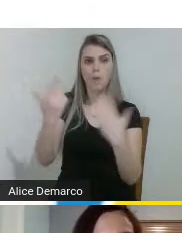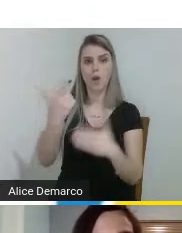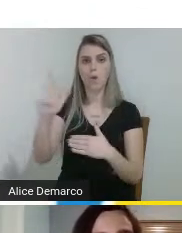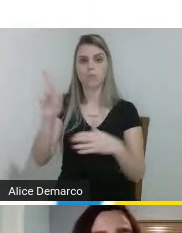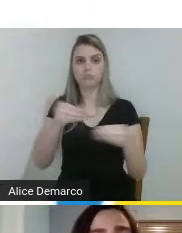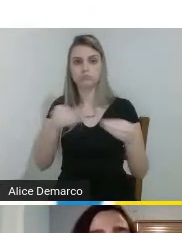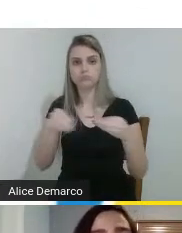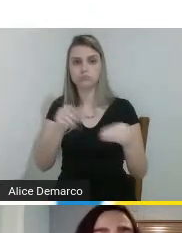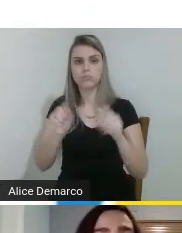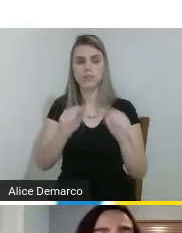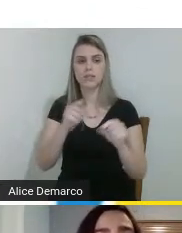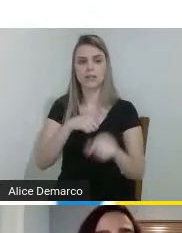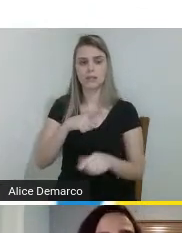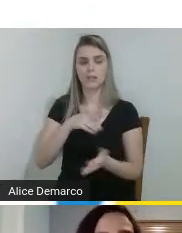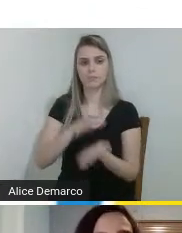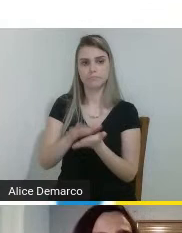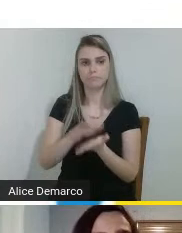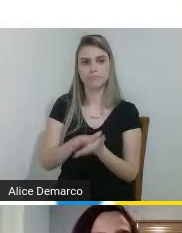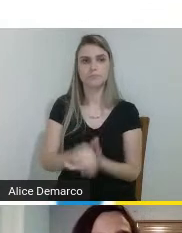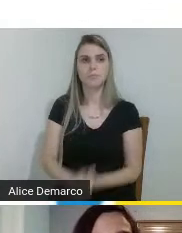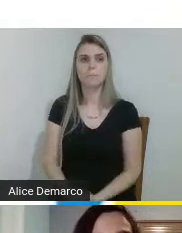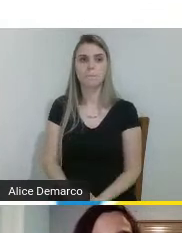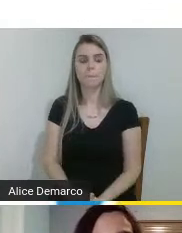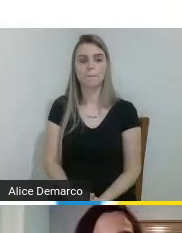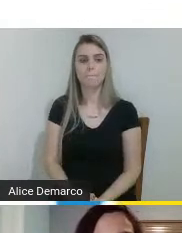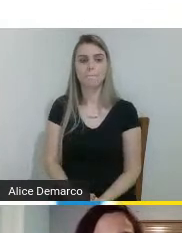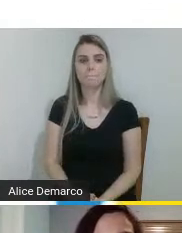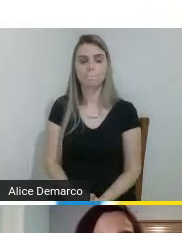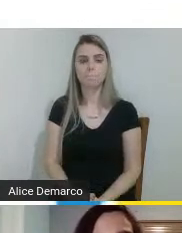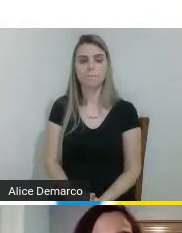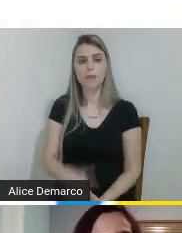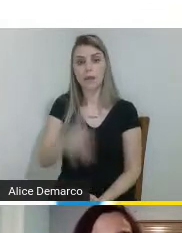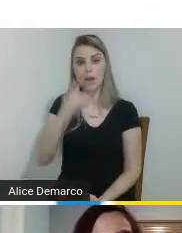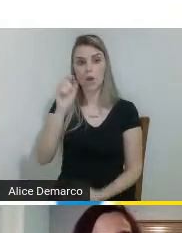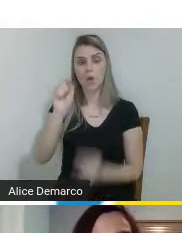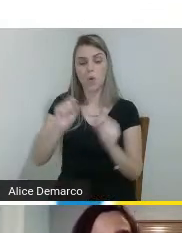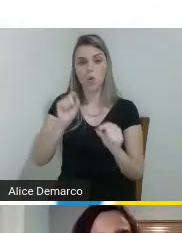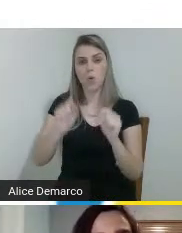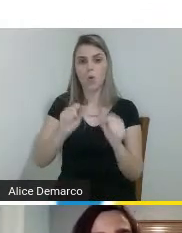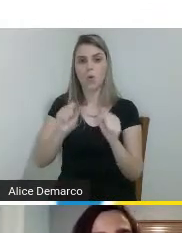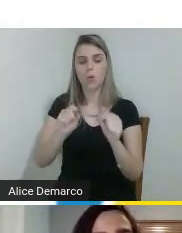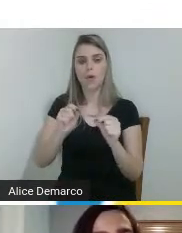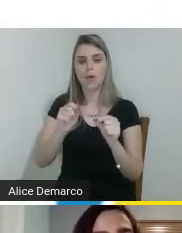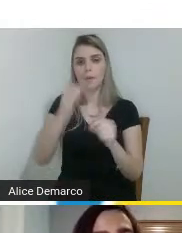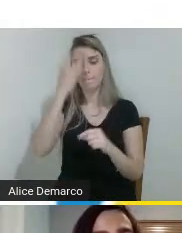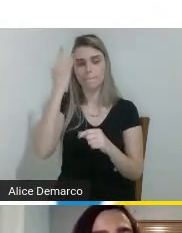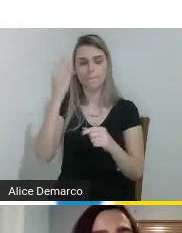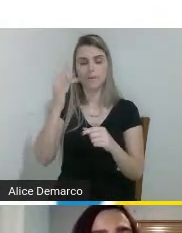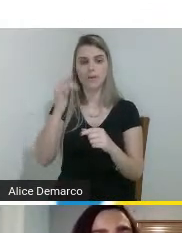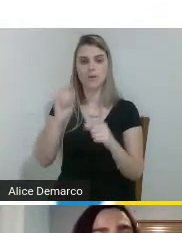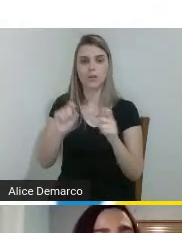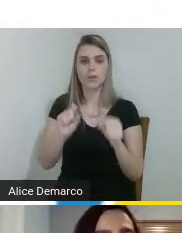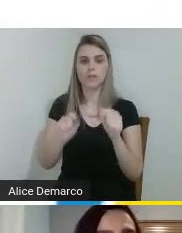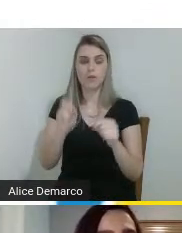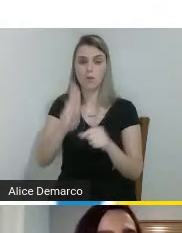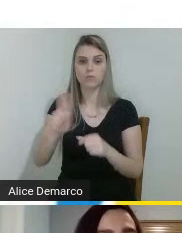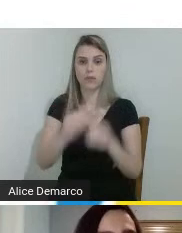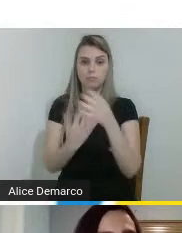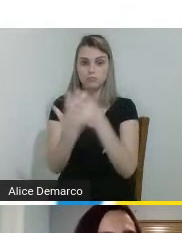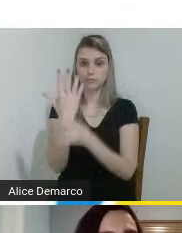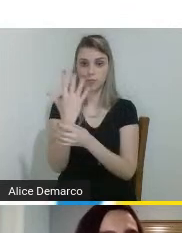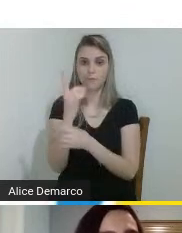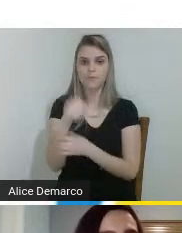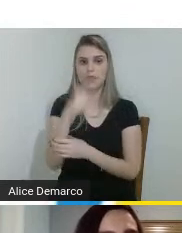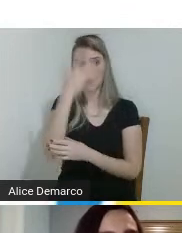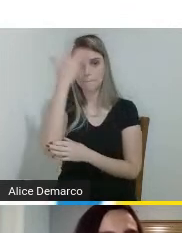impressão. Bom, o público-alvo dessa nossa prótese é as pessoas com... amputadas na